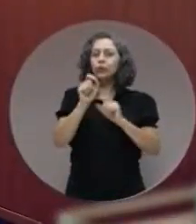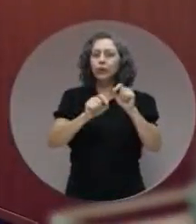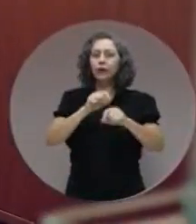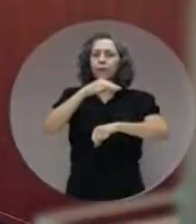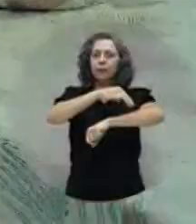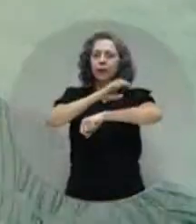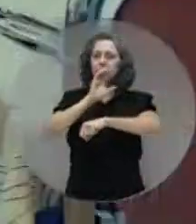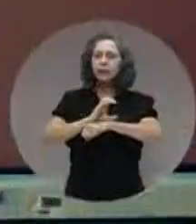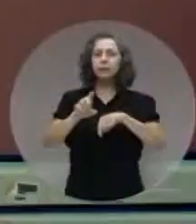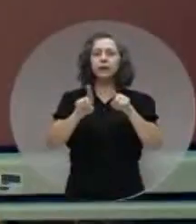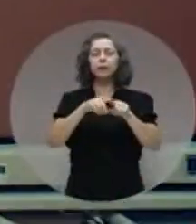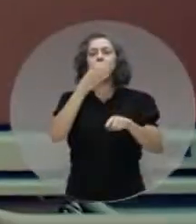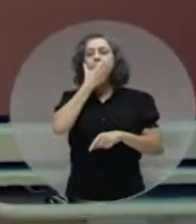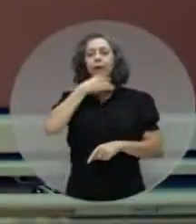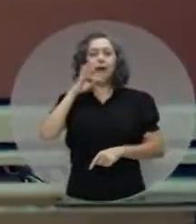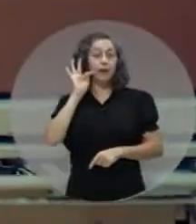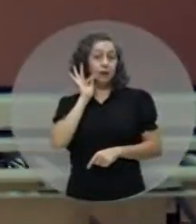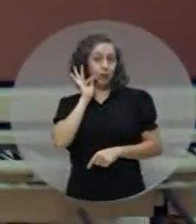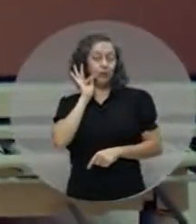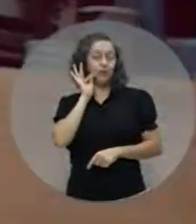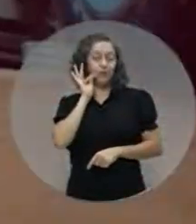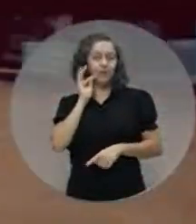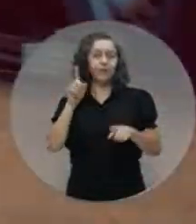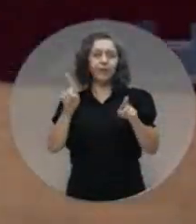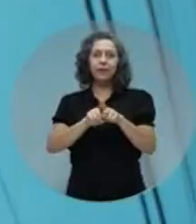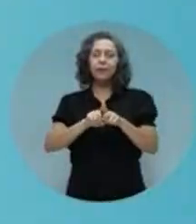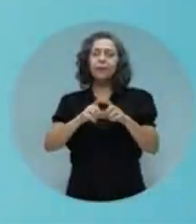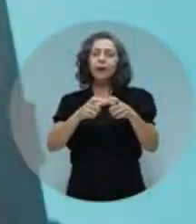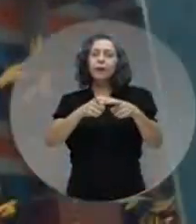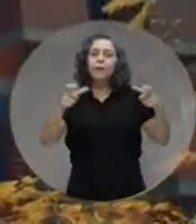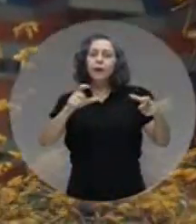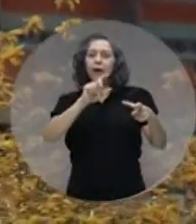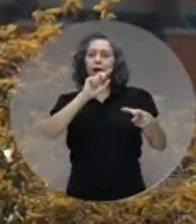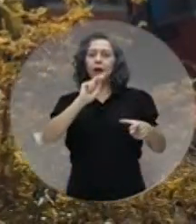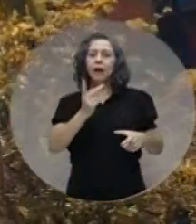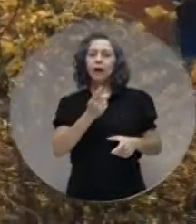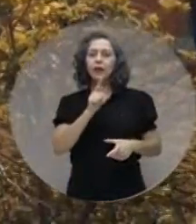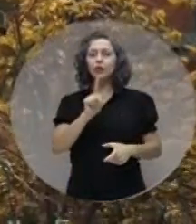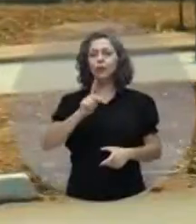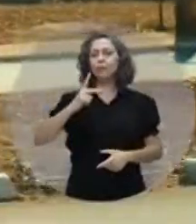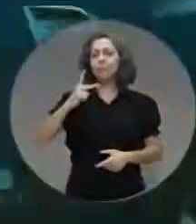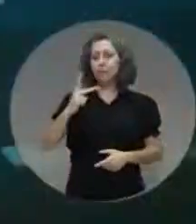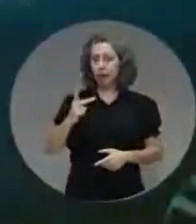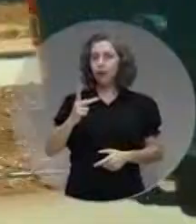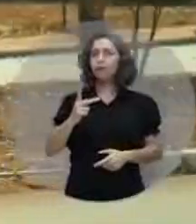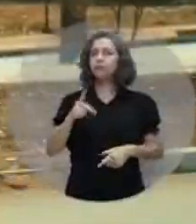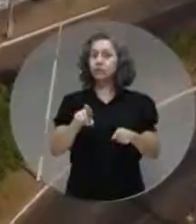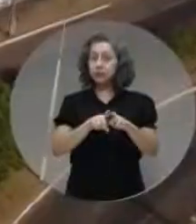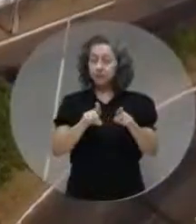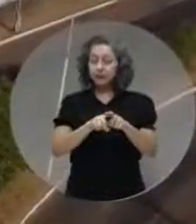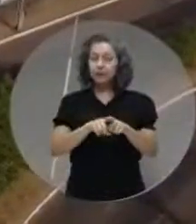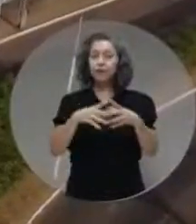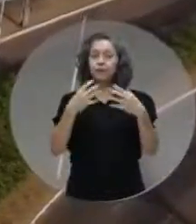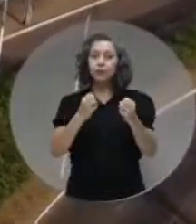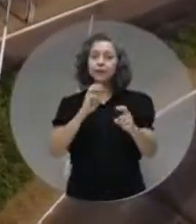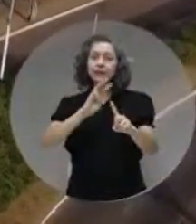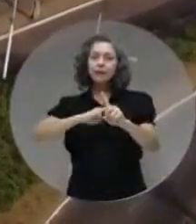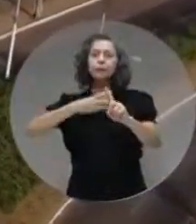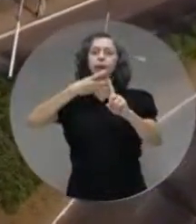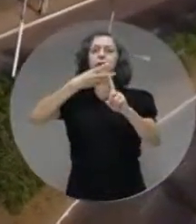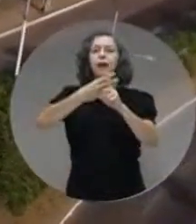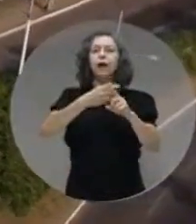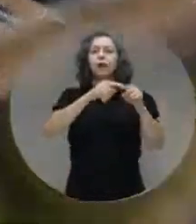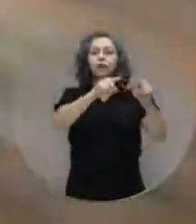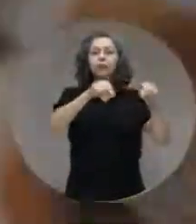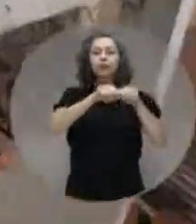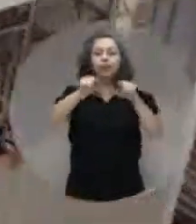colocar agora em Miracema e Paraíso. Também estamos ampliando o Hospital Geral de Palmas. E com isto vamos